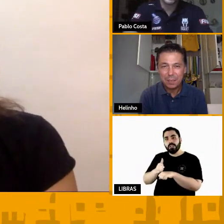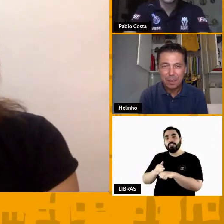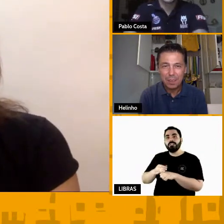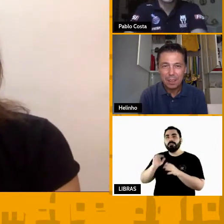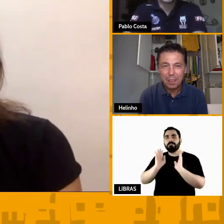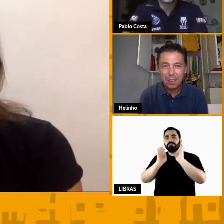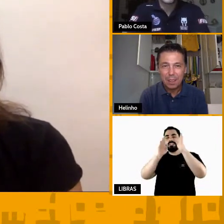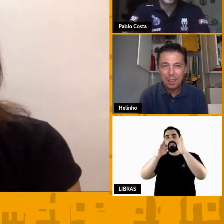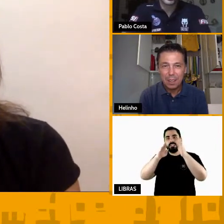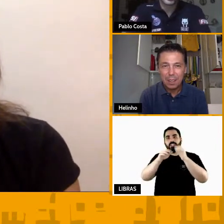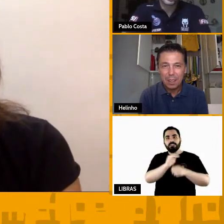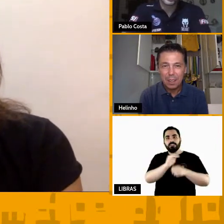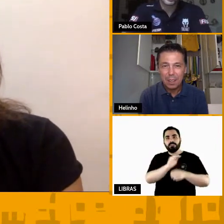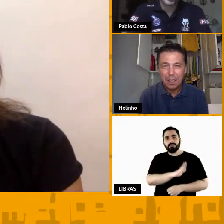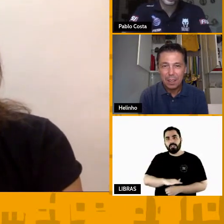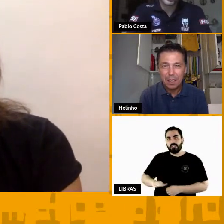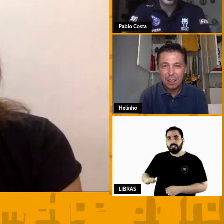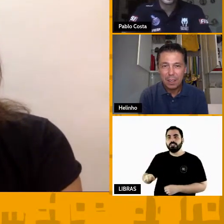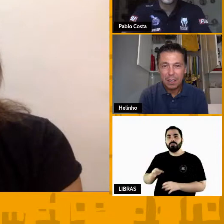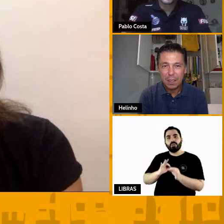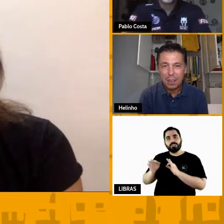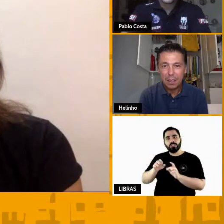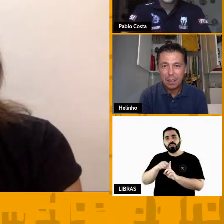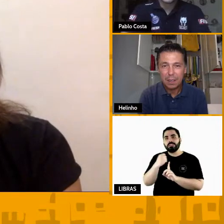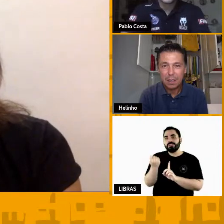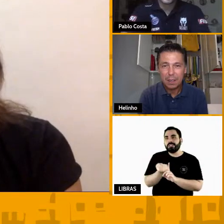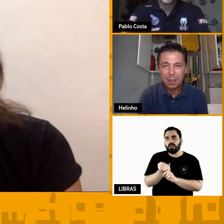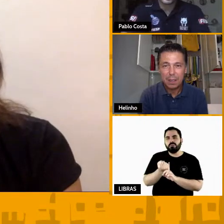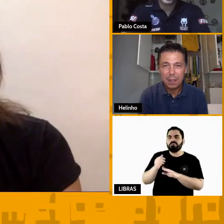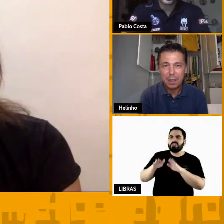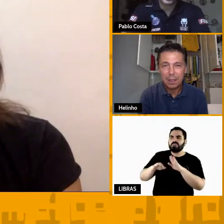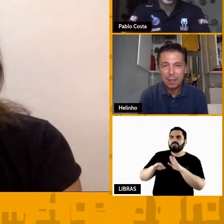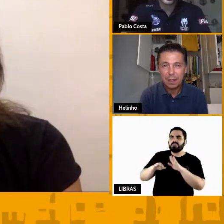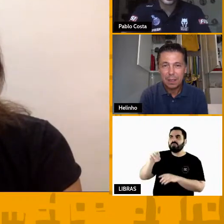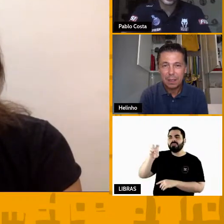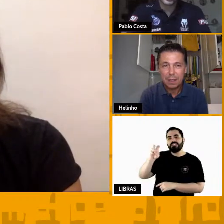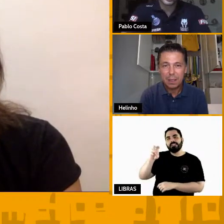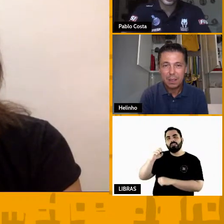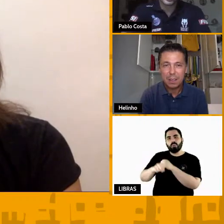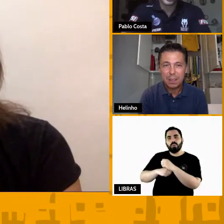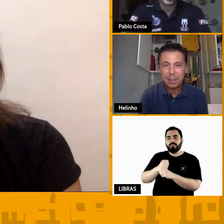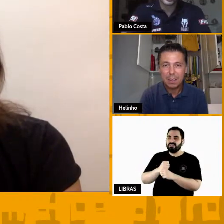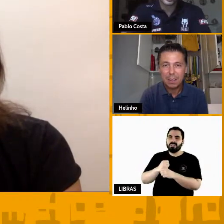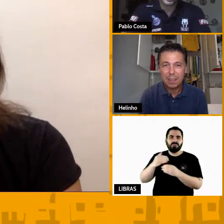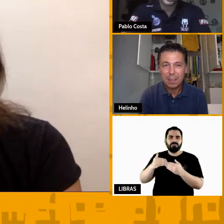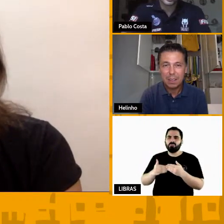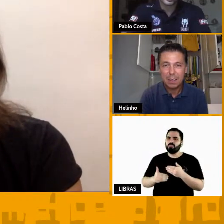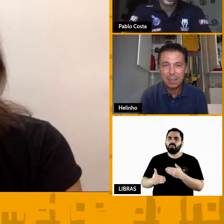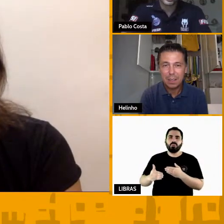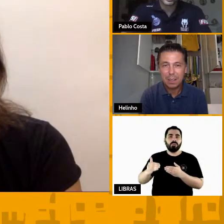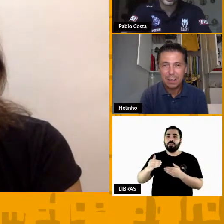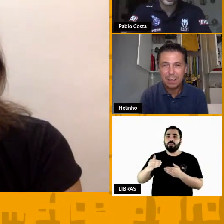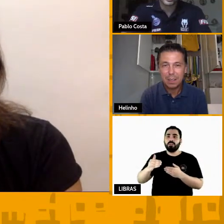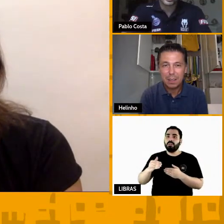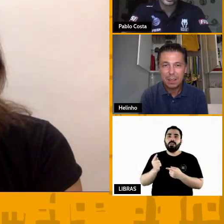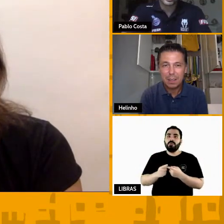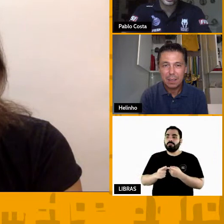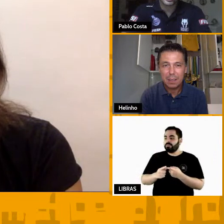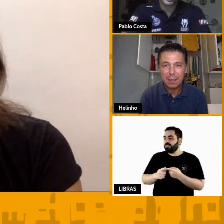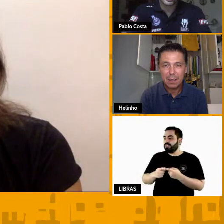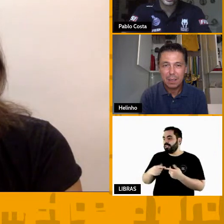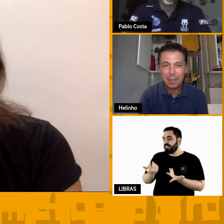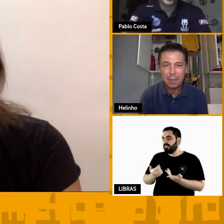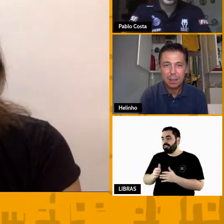um projeto social por uns cinco anos. E confesso que a minha carreira não durou muito porque eu tinha saudade dos meus finais de semana